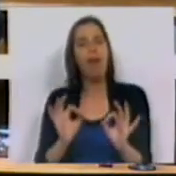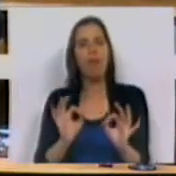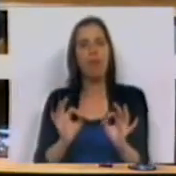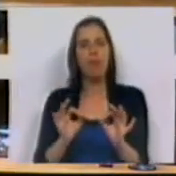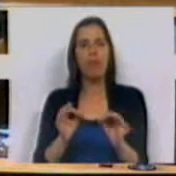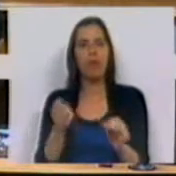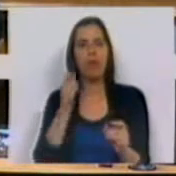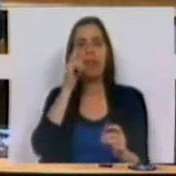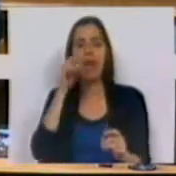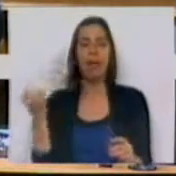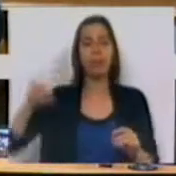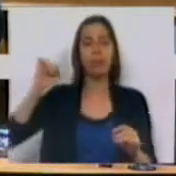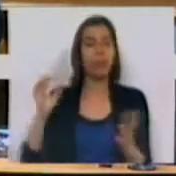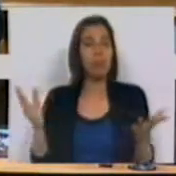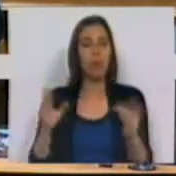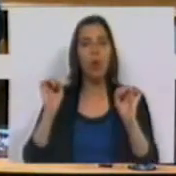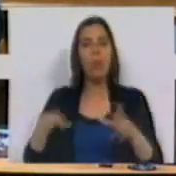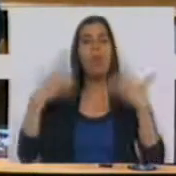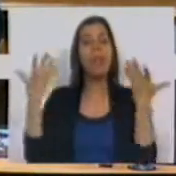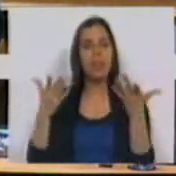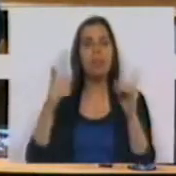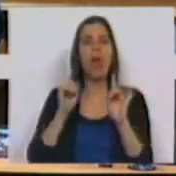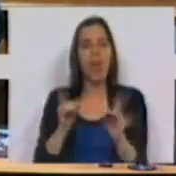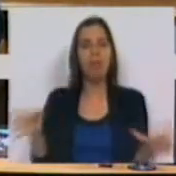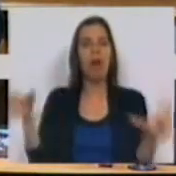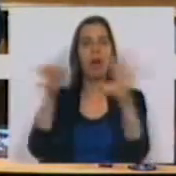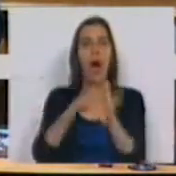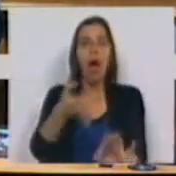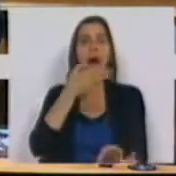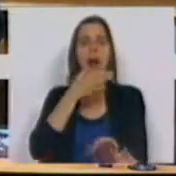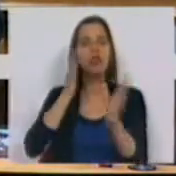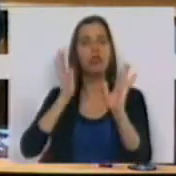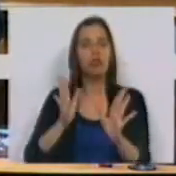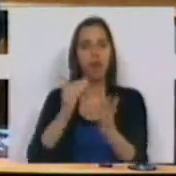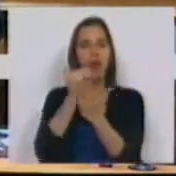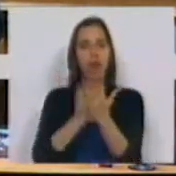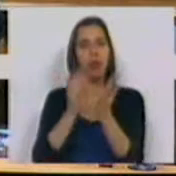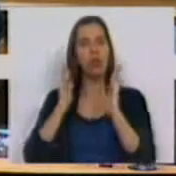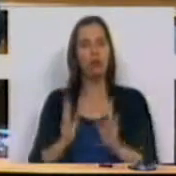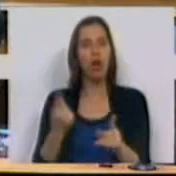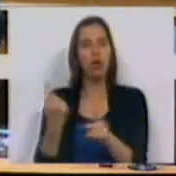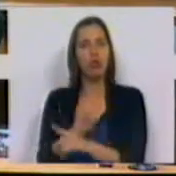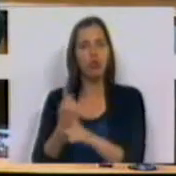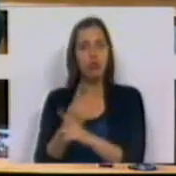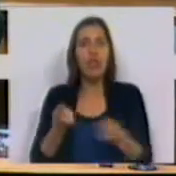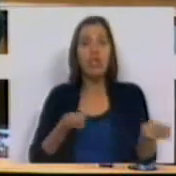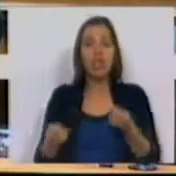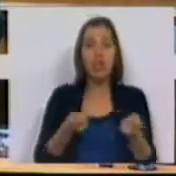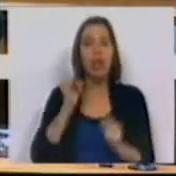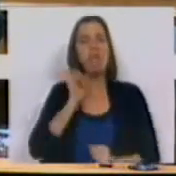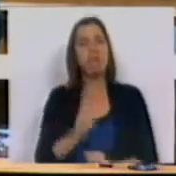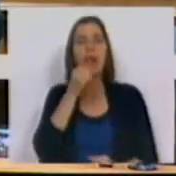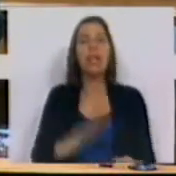do prevaricador. O princípio tem de ser a adequação do já edificado aos instrumentos de gestão